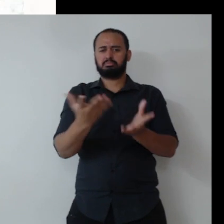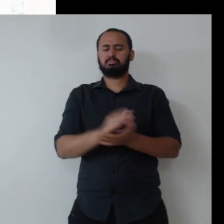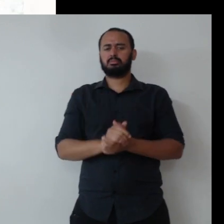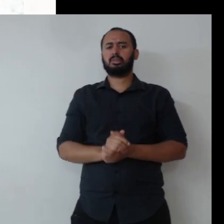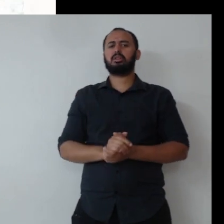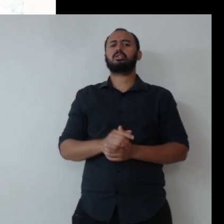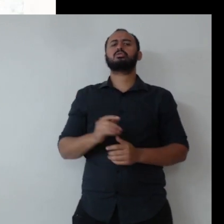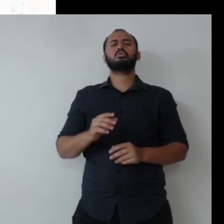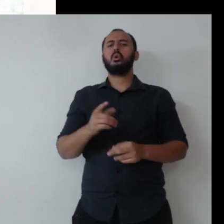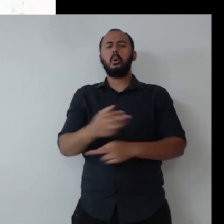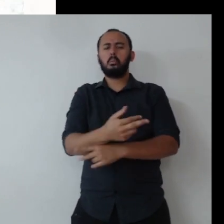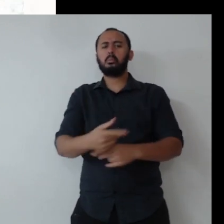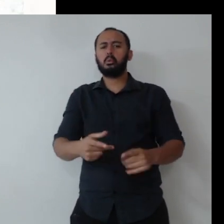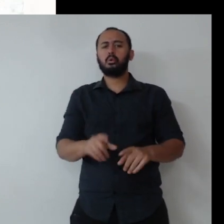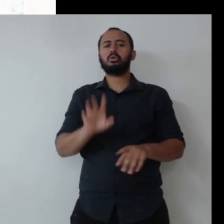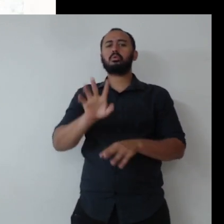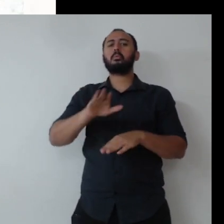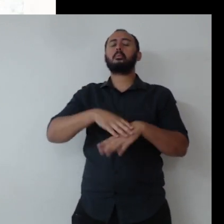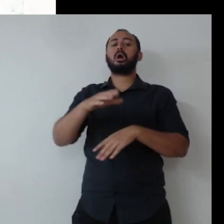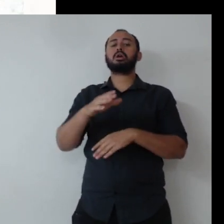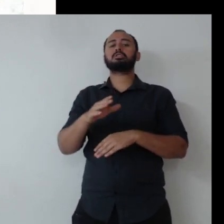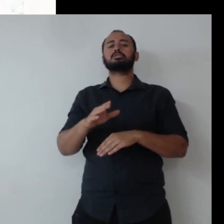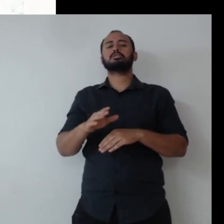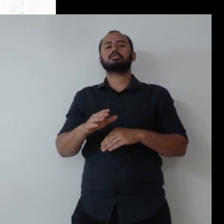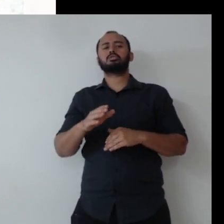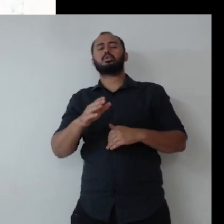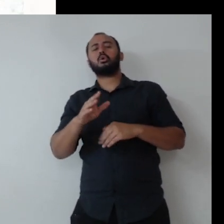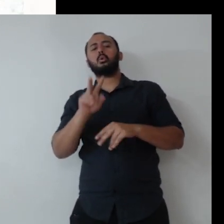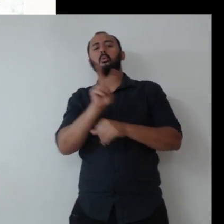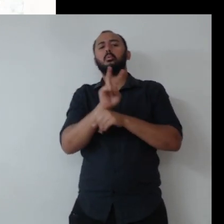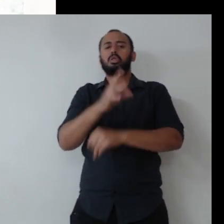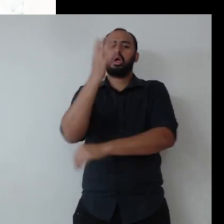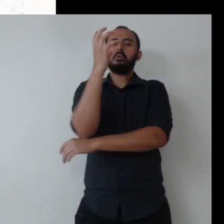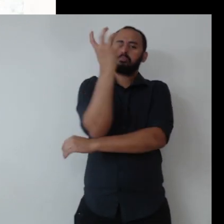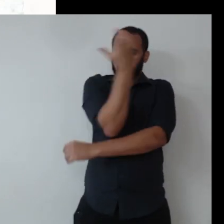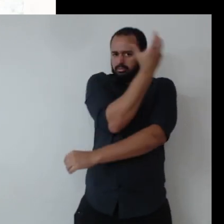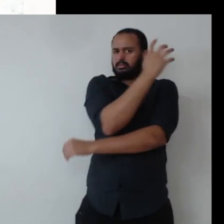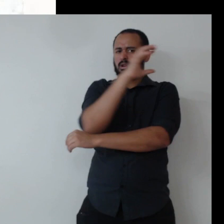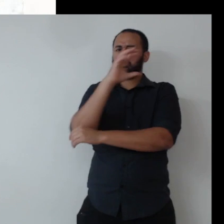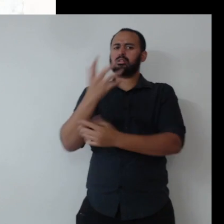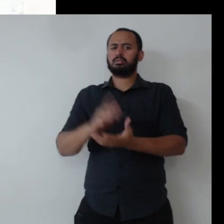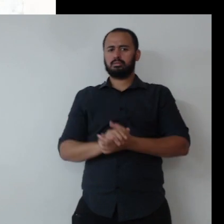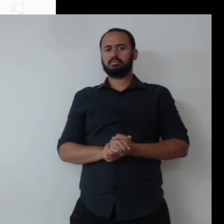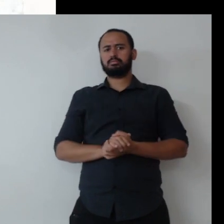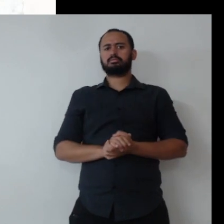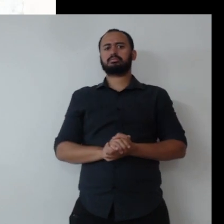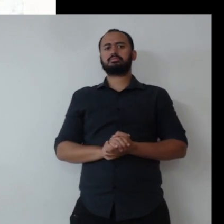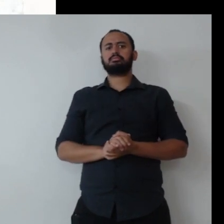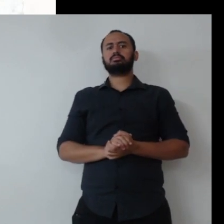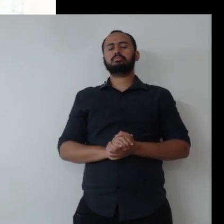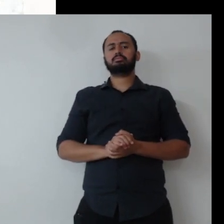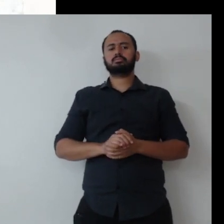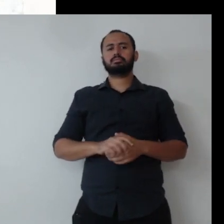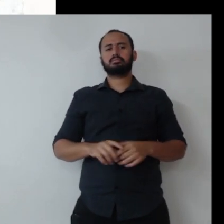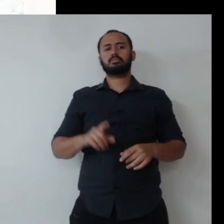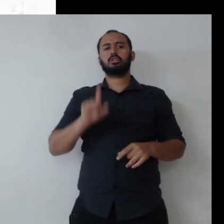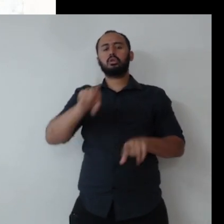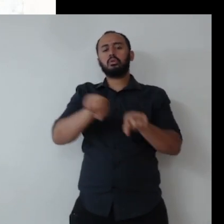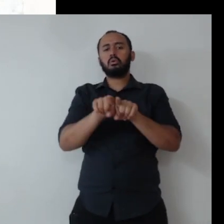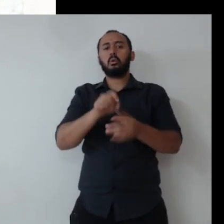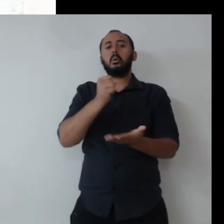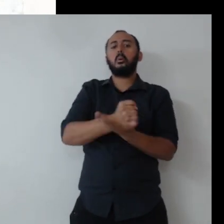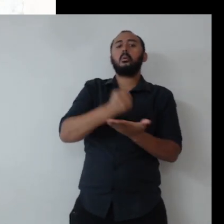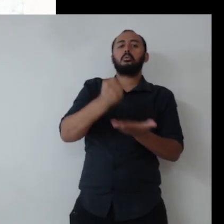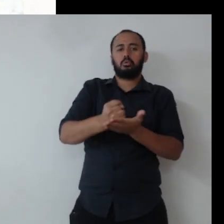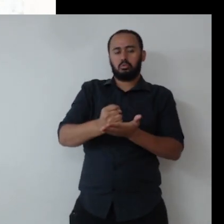dos produtos sustentáveis, no sentido, dos produtos sustentáveis não, das contratações socialmente sustentáveis, Contratações